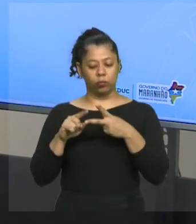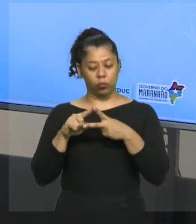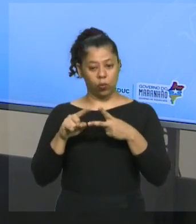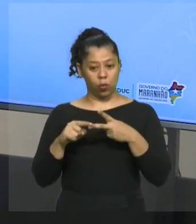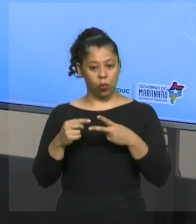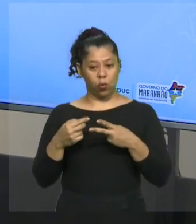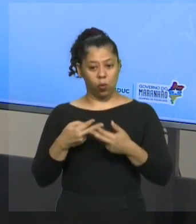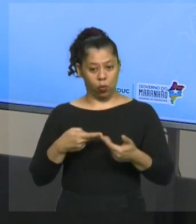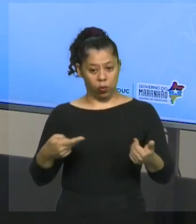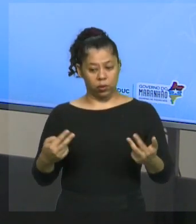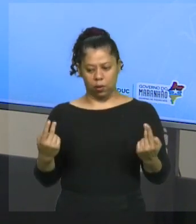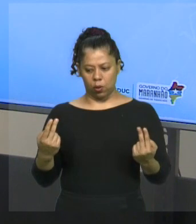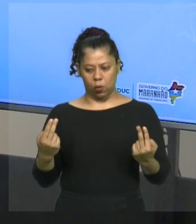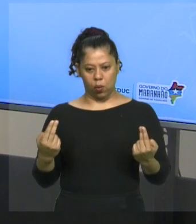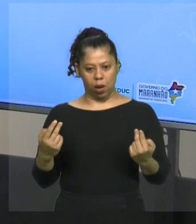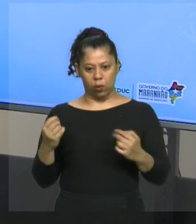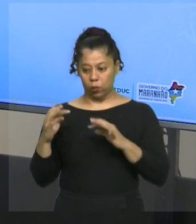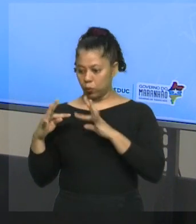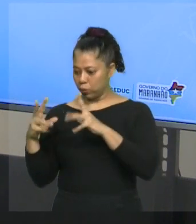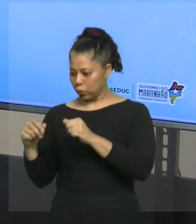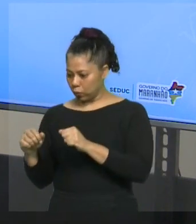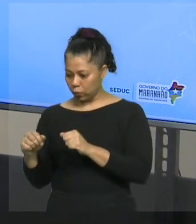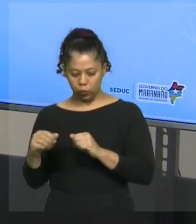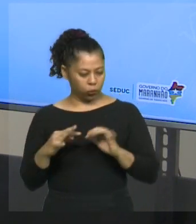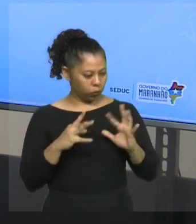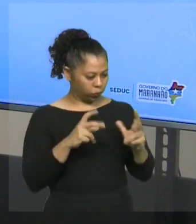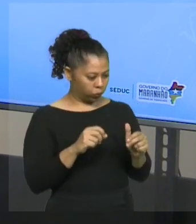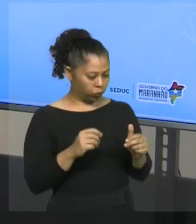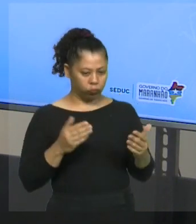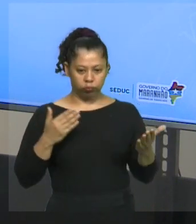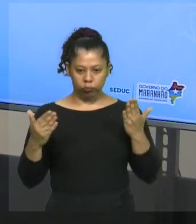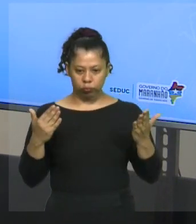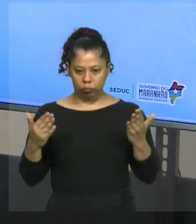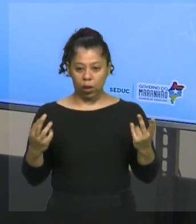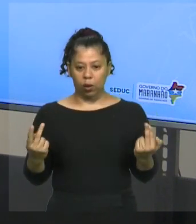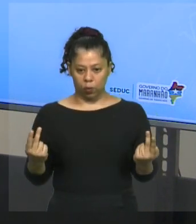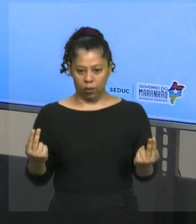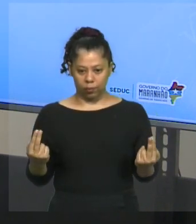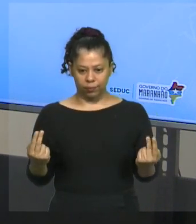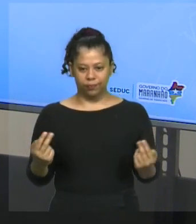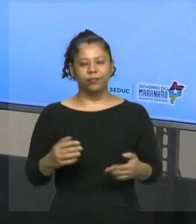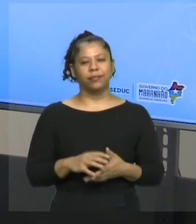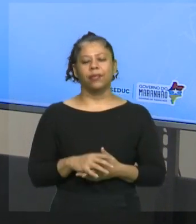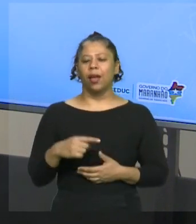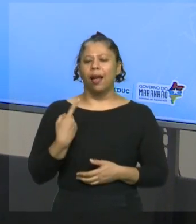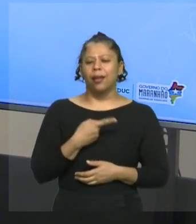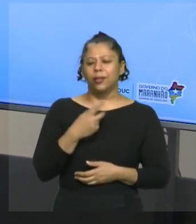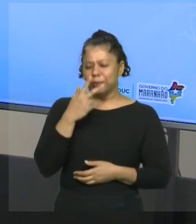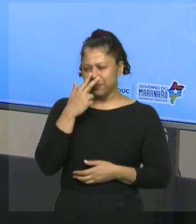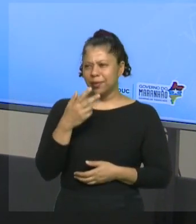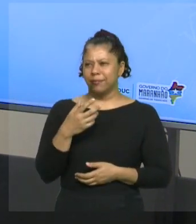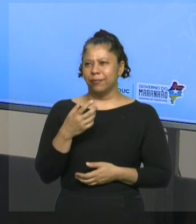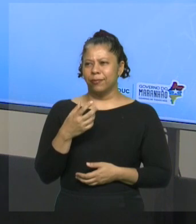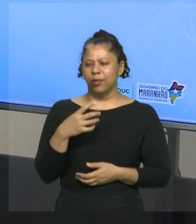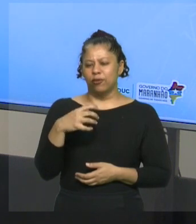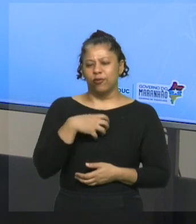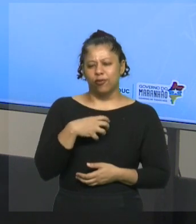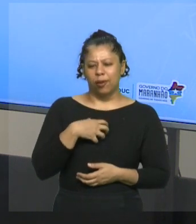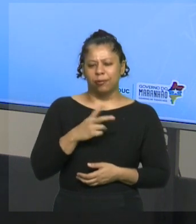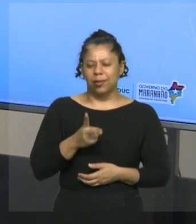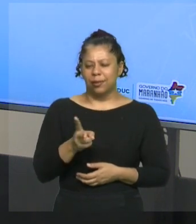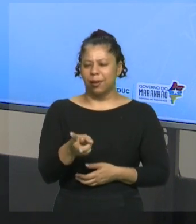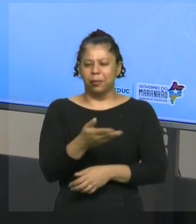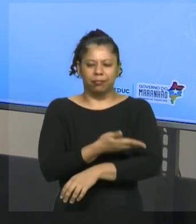quando tudo for igual. Nós temos mania de falar, ah, é igualzinho, é mesminho,